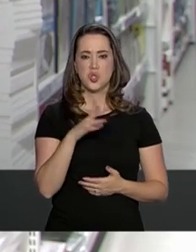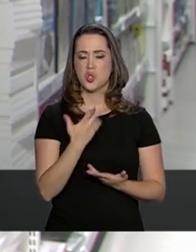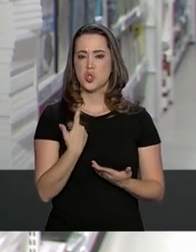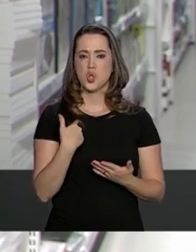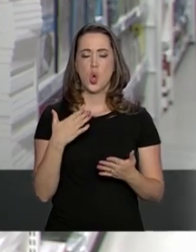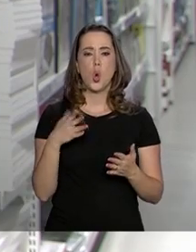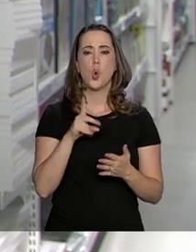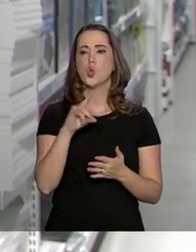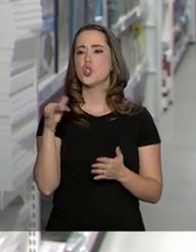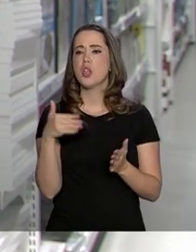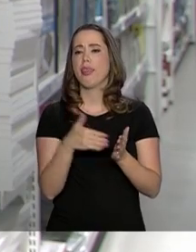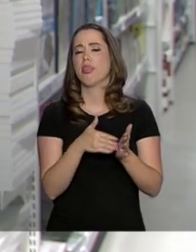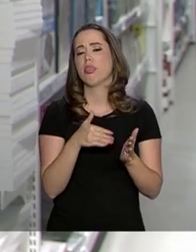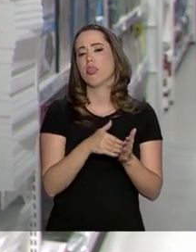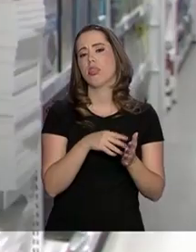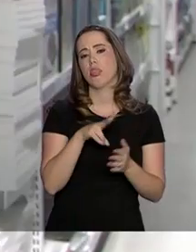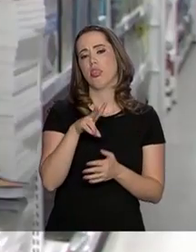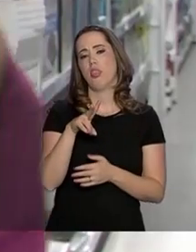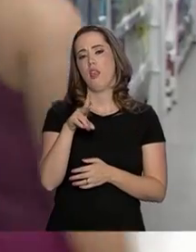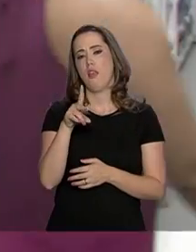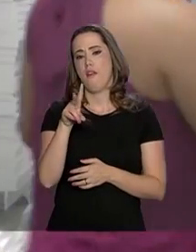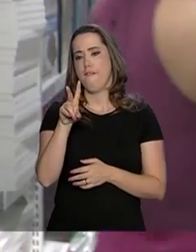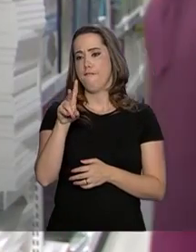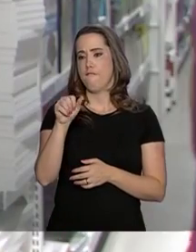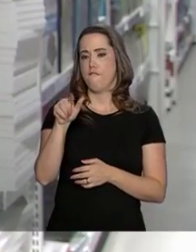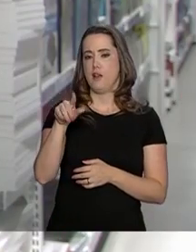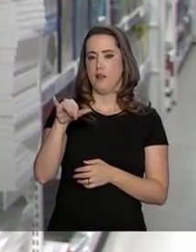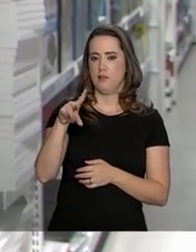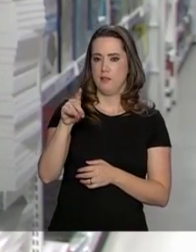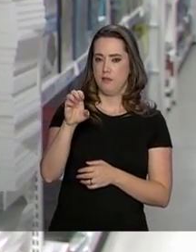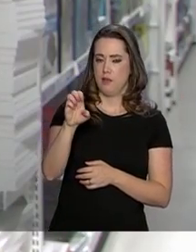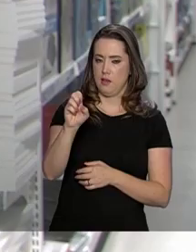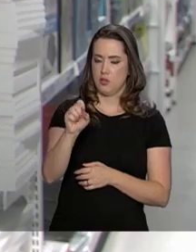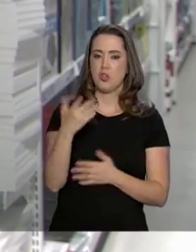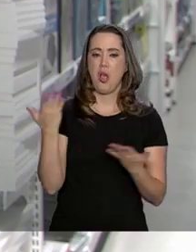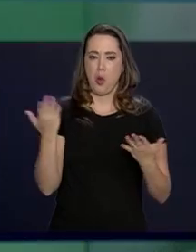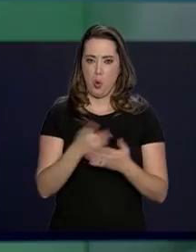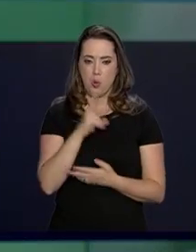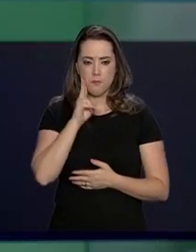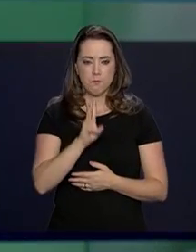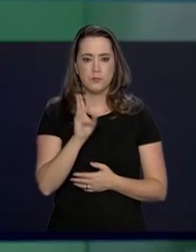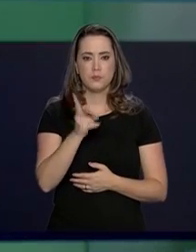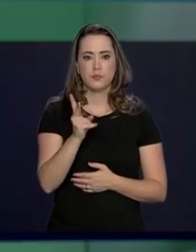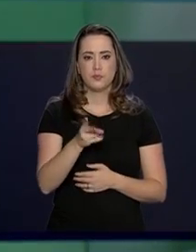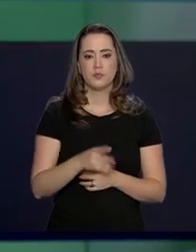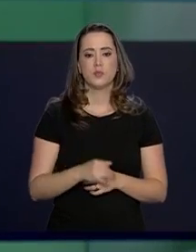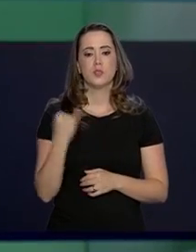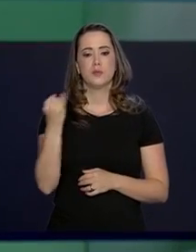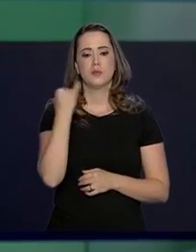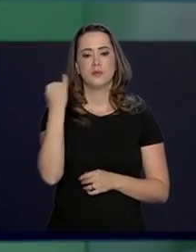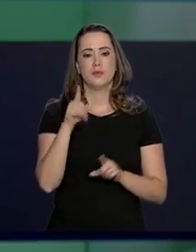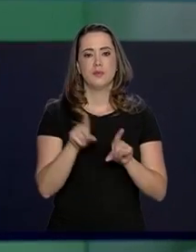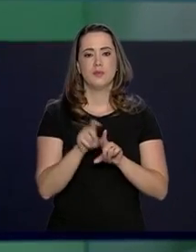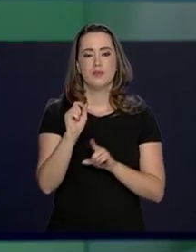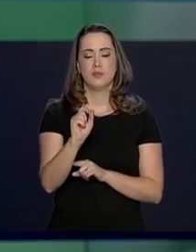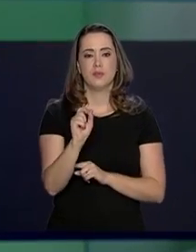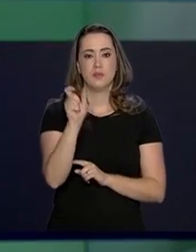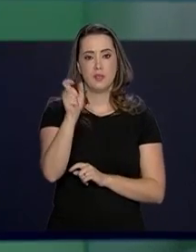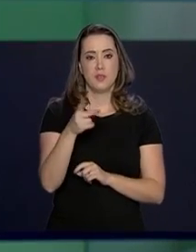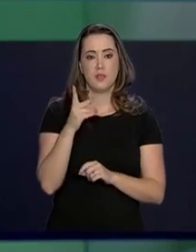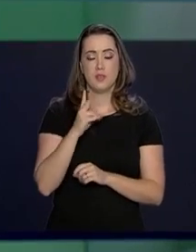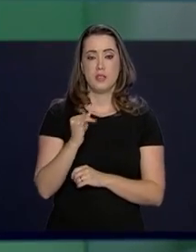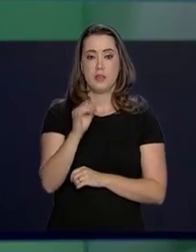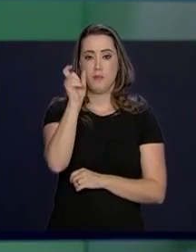do produto, nunca olhei o selo do Inmetro. Agora eu vou passar a olhar com certeza. É importante. Muito importante. O consumidor